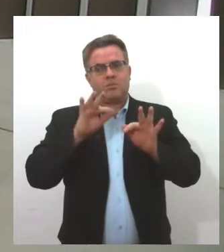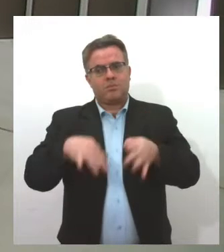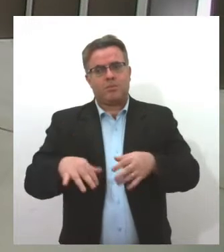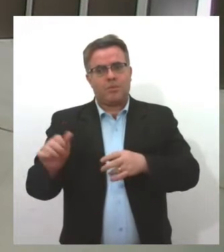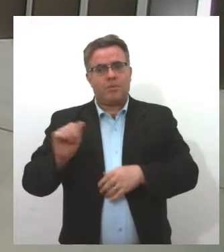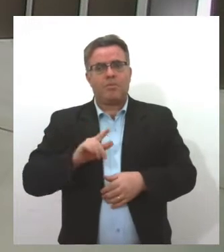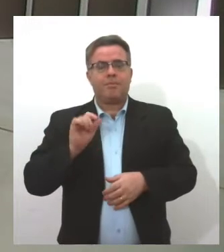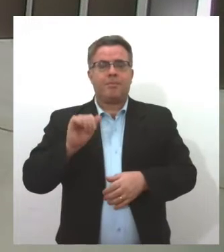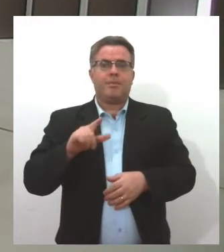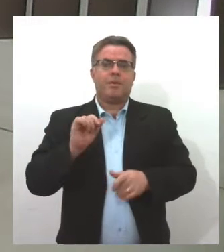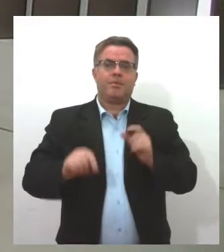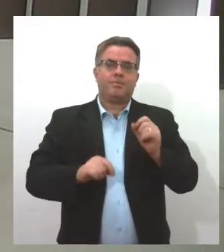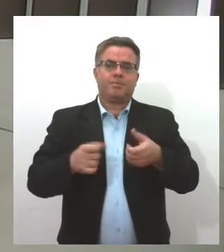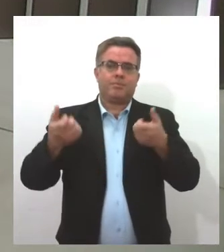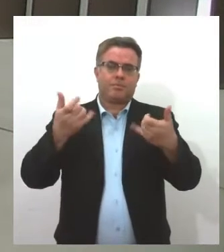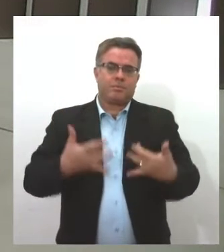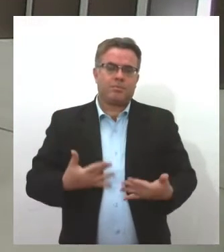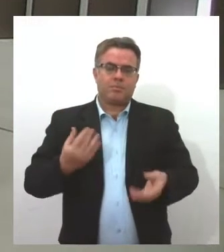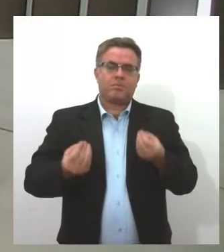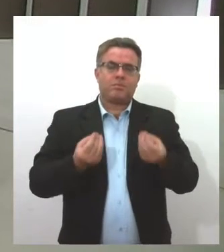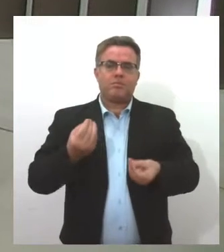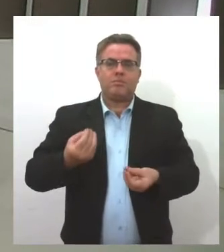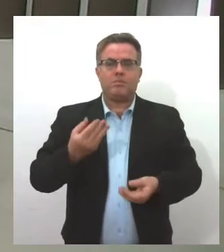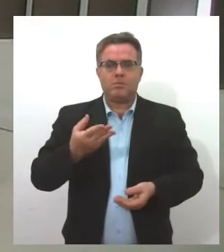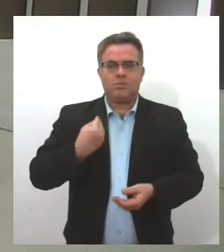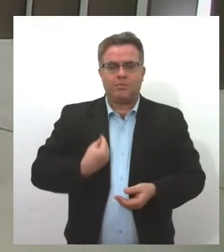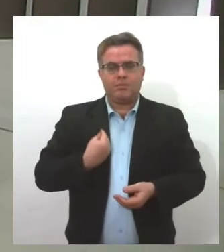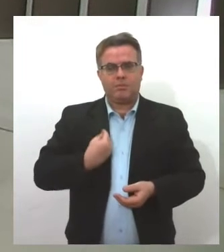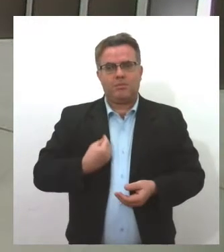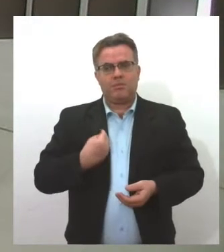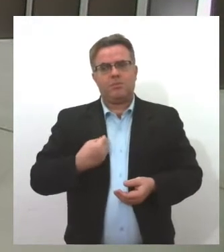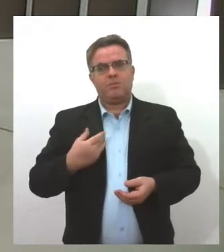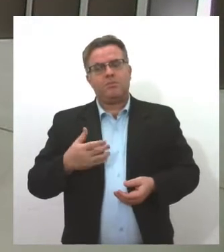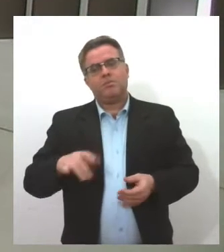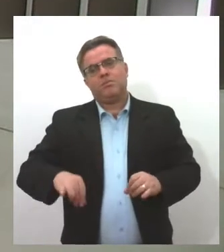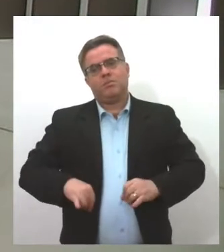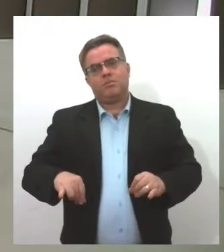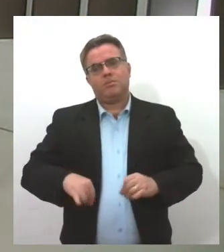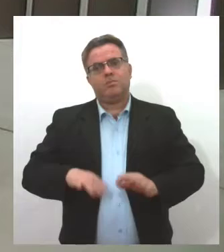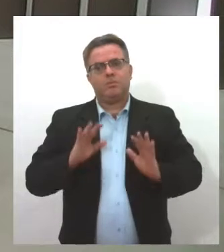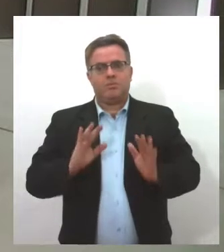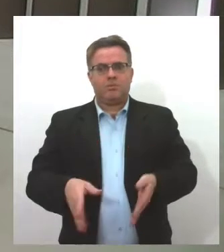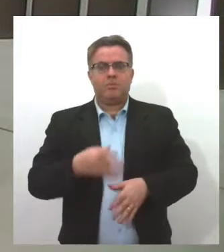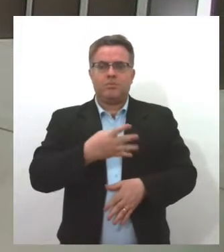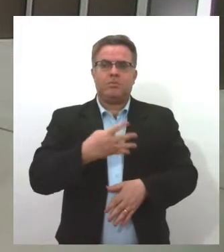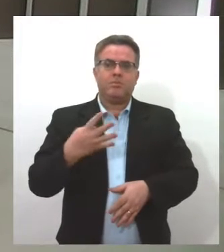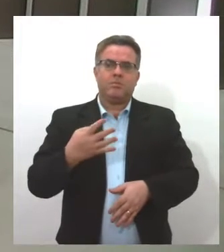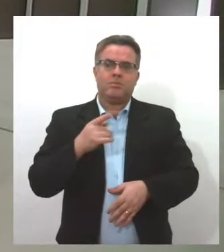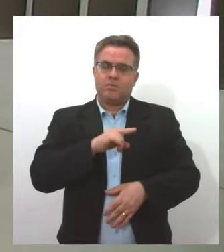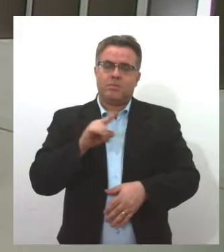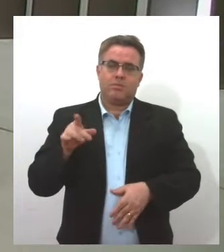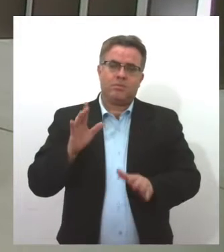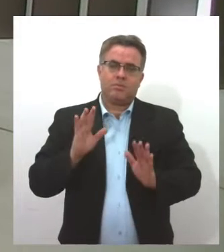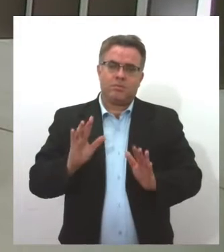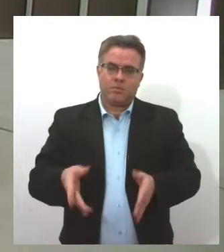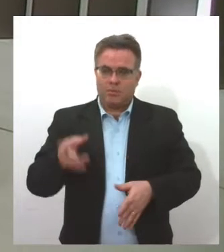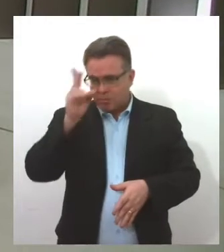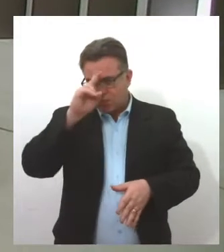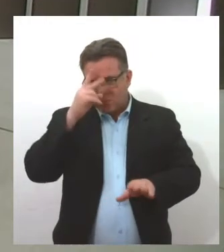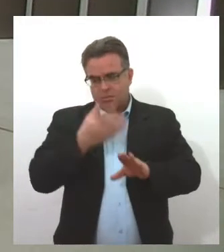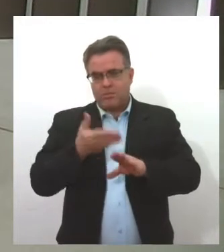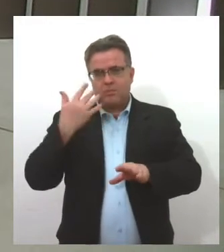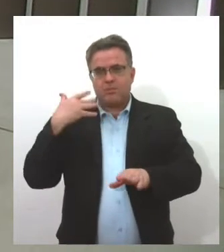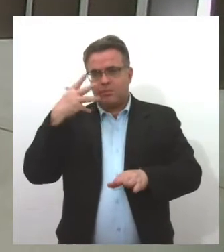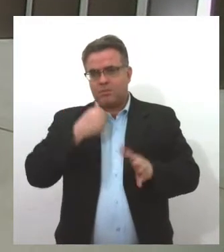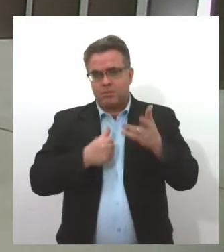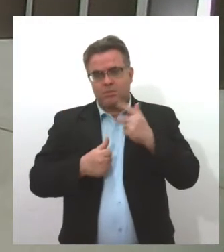Conta pra gente o que vocês estão passando, o que vocês passaram nesses 44 anos. Eu sei que vocês tiveram muitas histórias bonitas, muitas apresentações